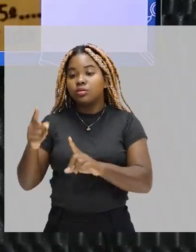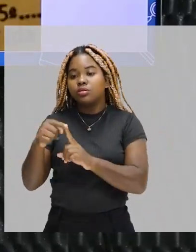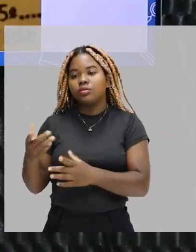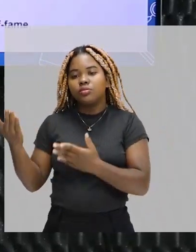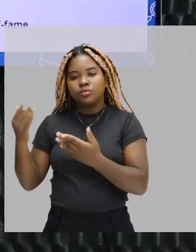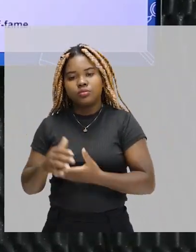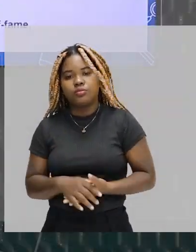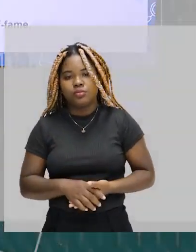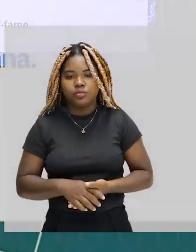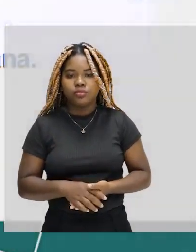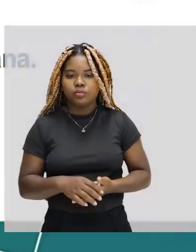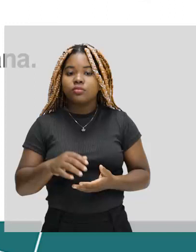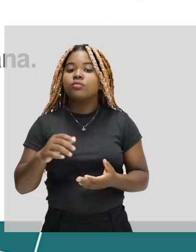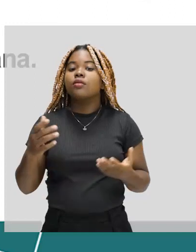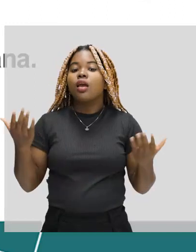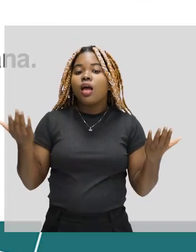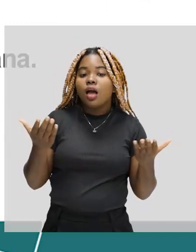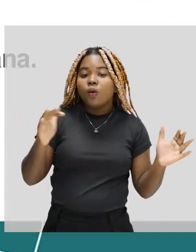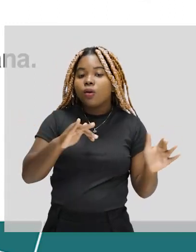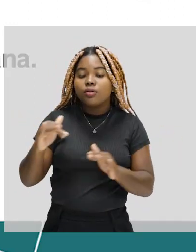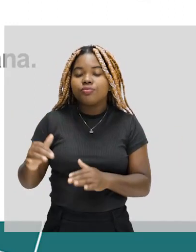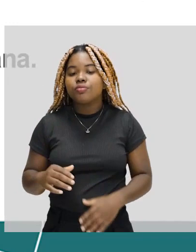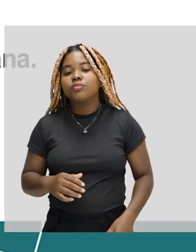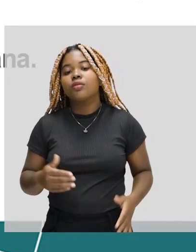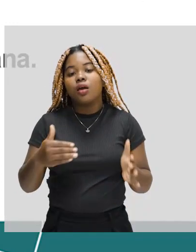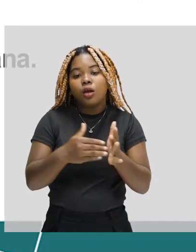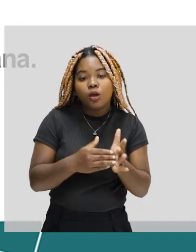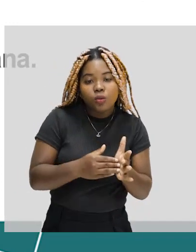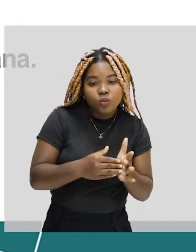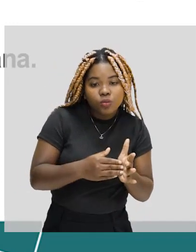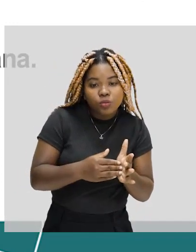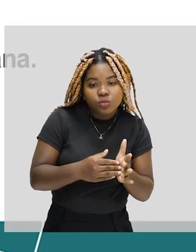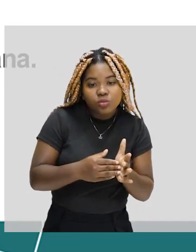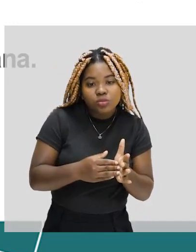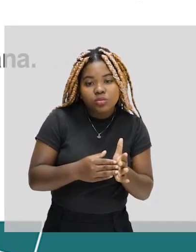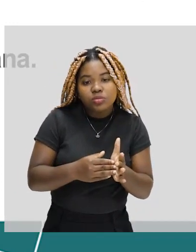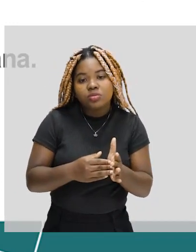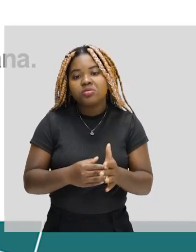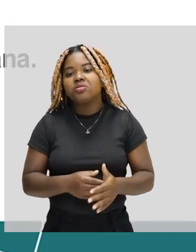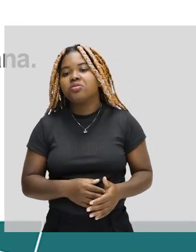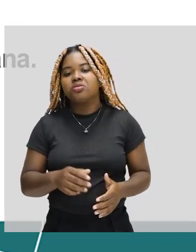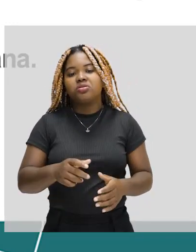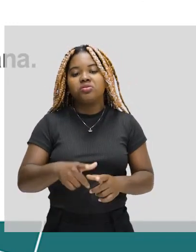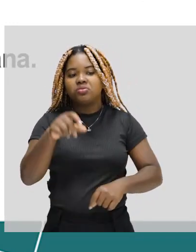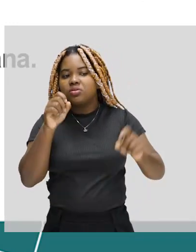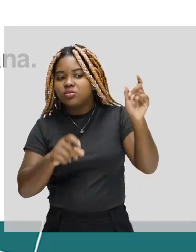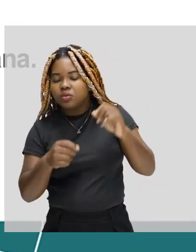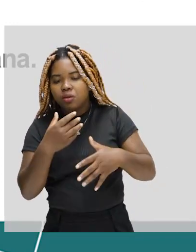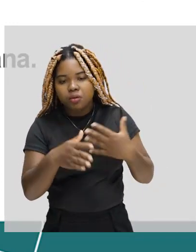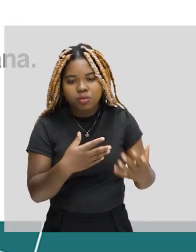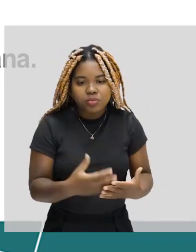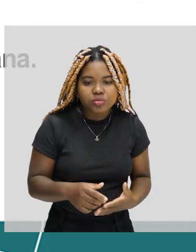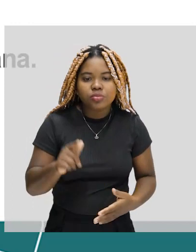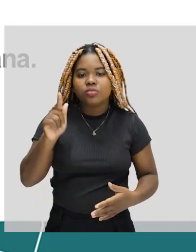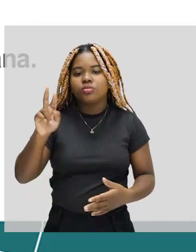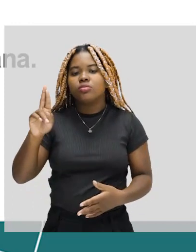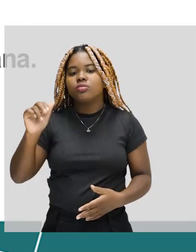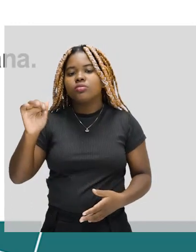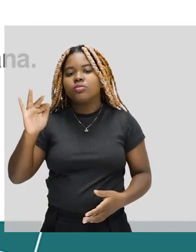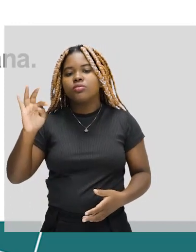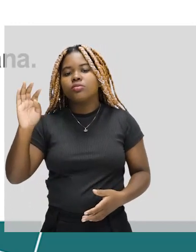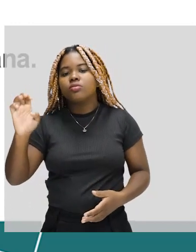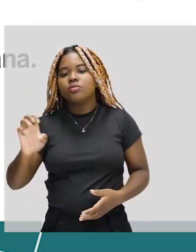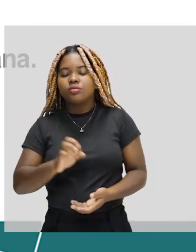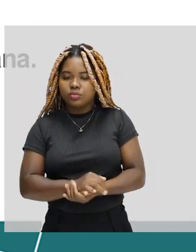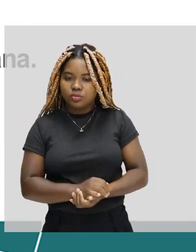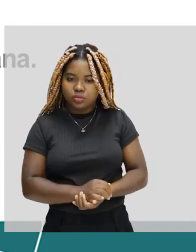importante e assim por diante. Aí entramos na nossa última referência, escolhi aleatoriamente para a gente poder transitar em vários itens, o grafite.